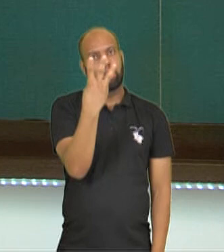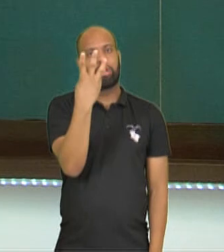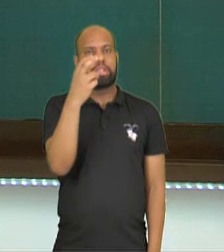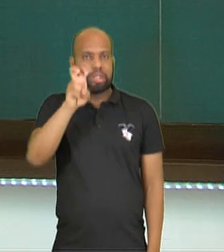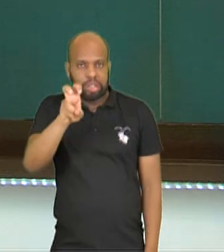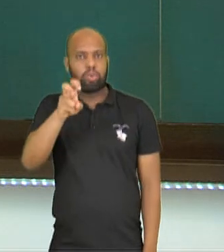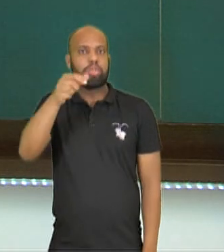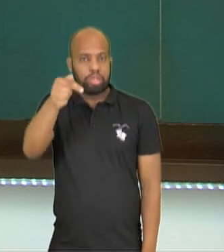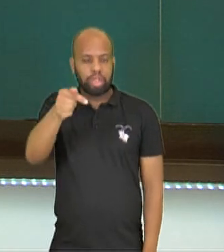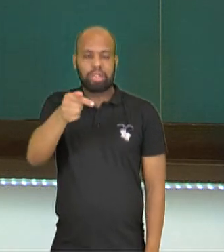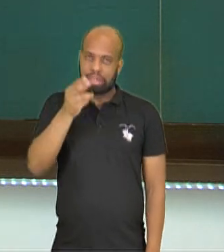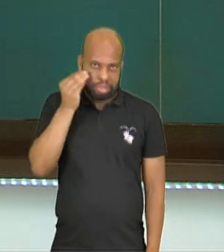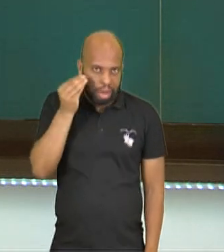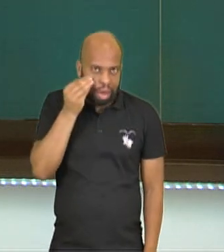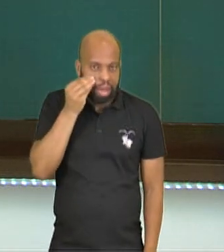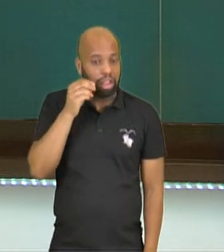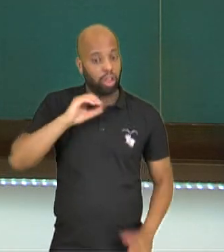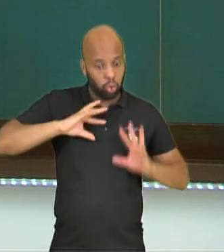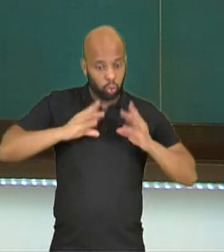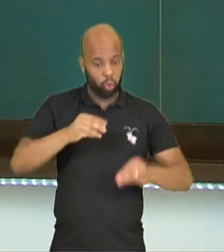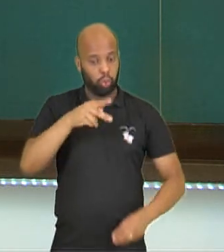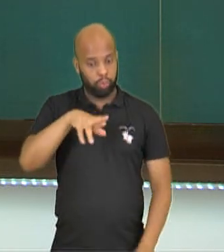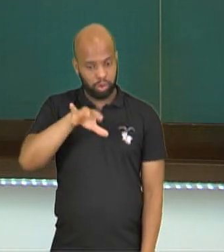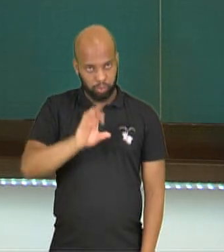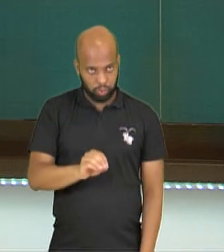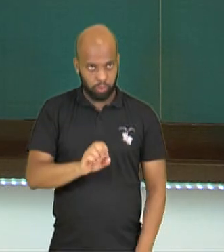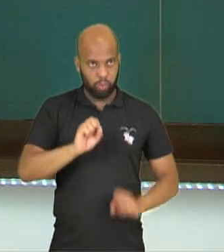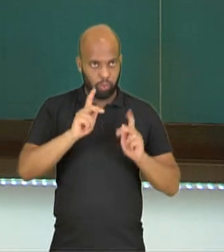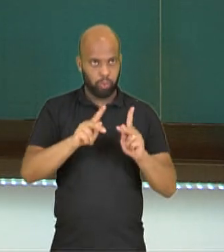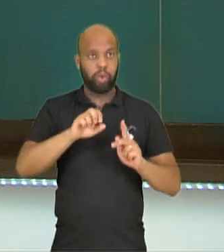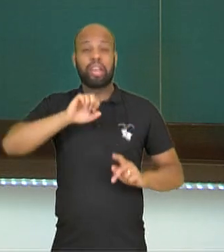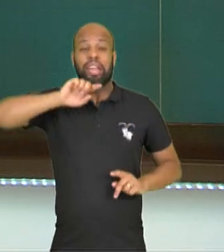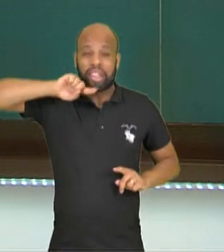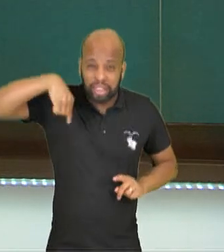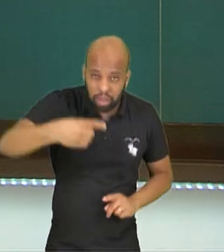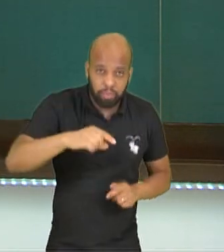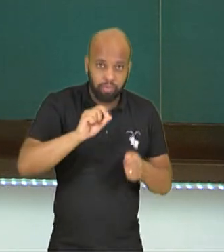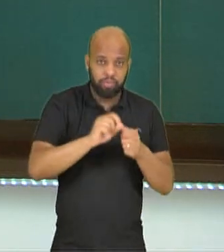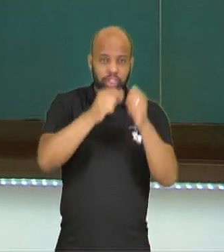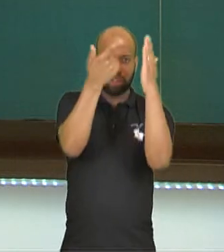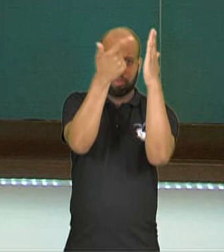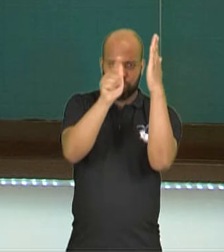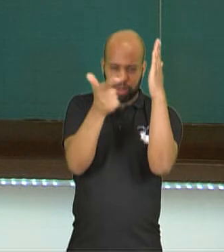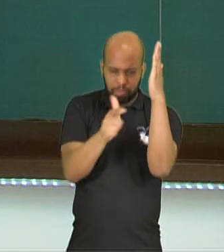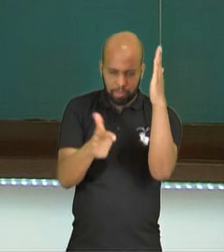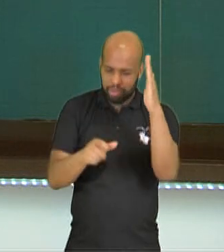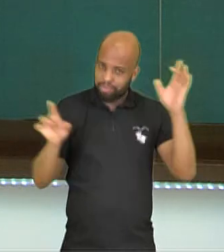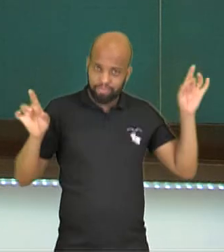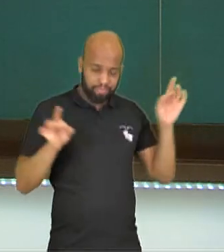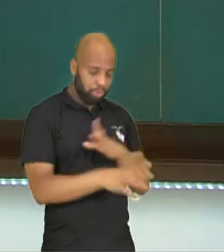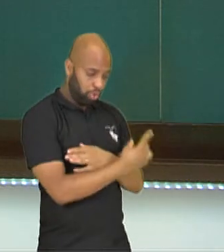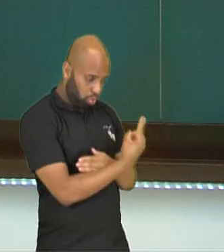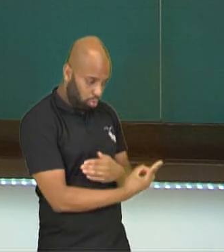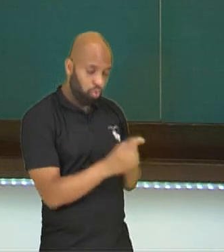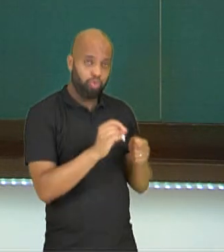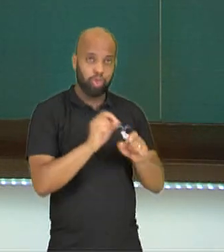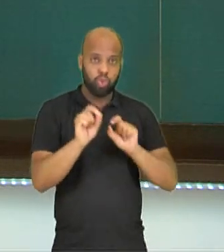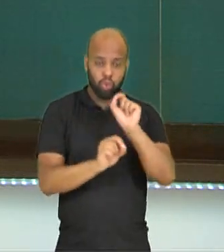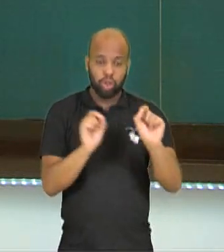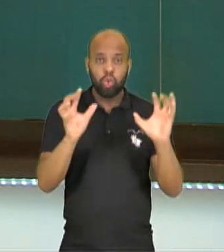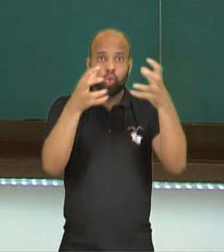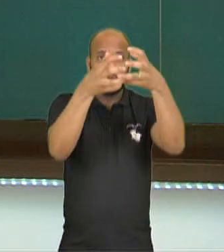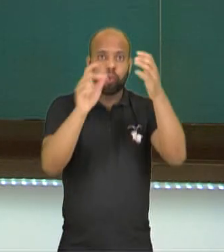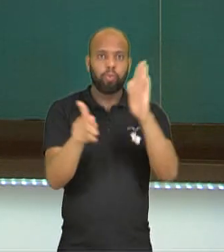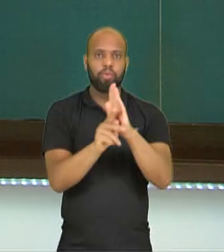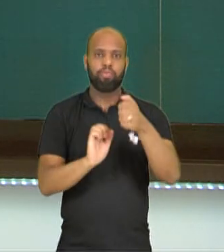ao quadrado aqui, 2 ao quadrado aqui, 2 ao quadrado aqui. Colocando dentro da raiz, como a potência é inversa da raiz,